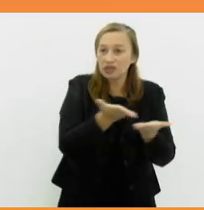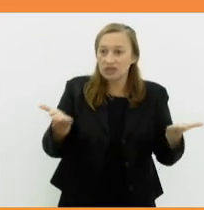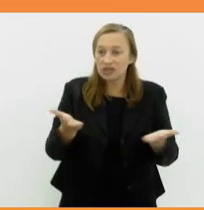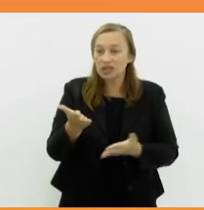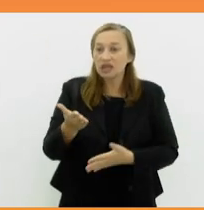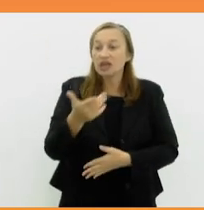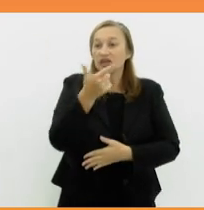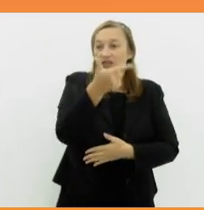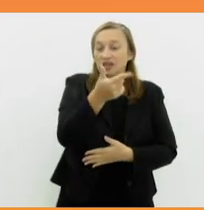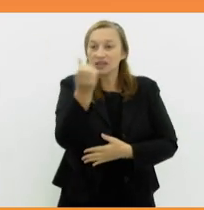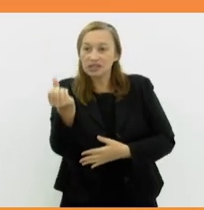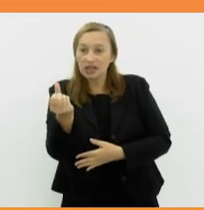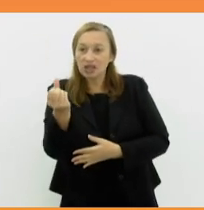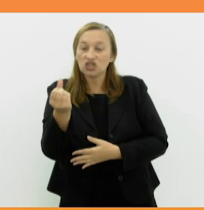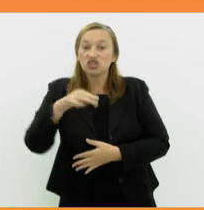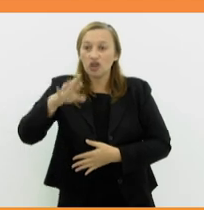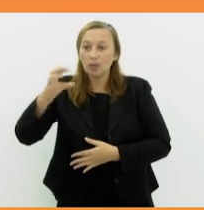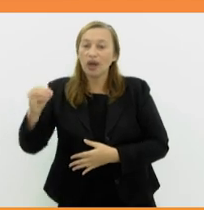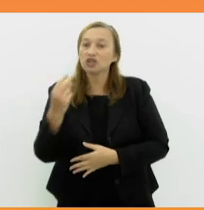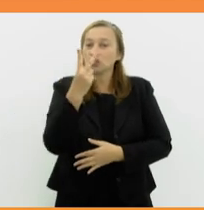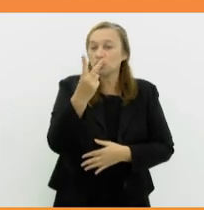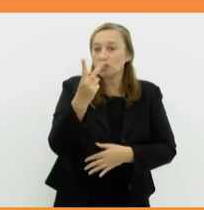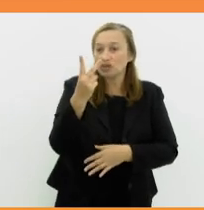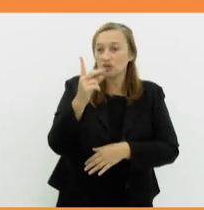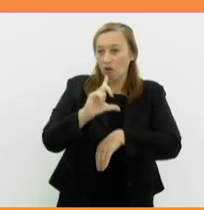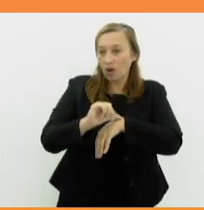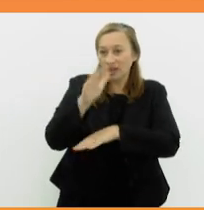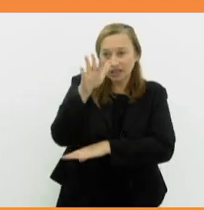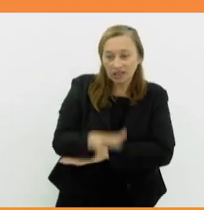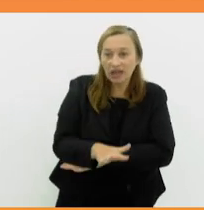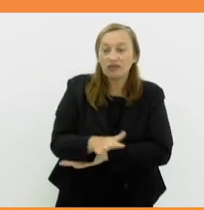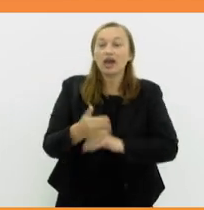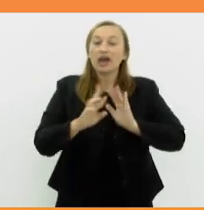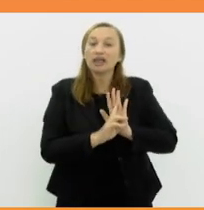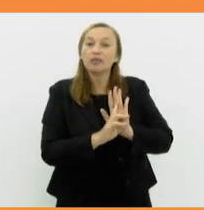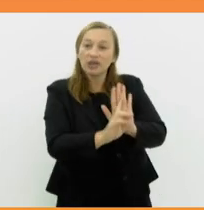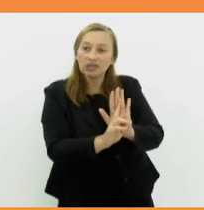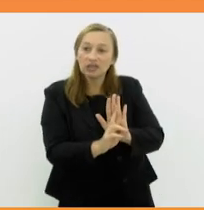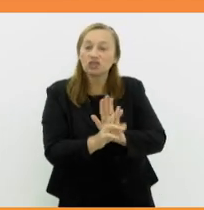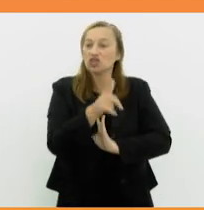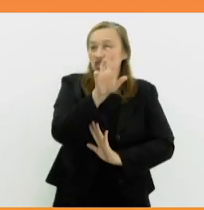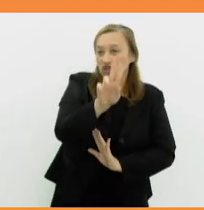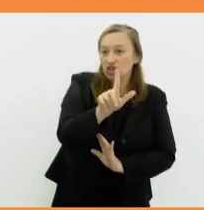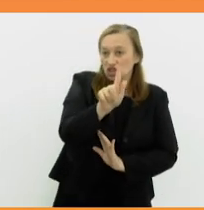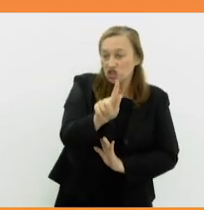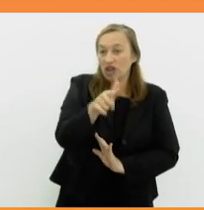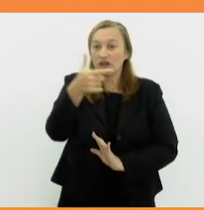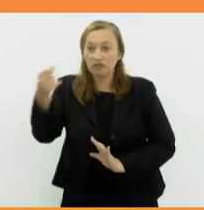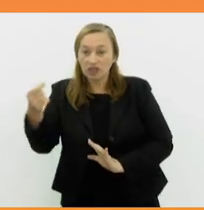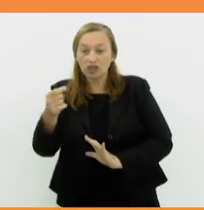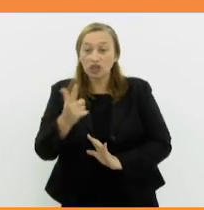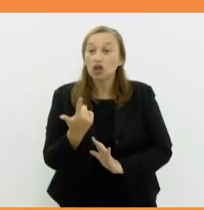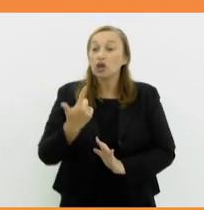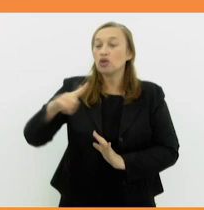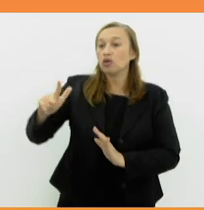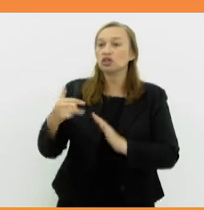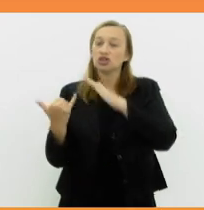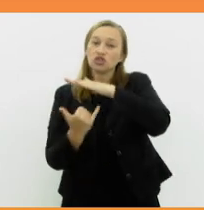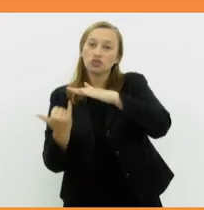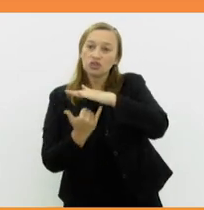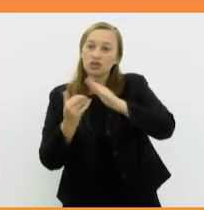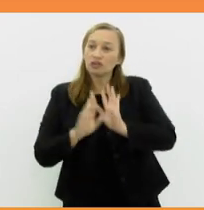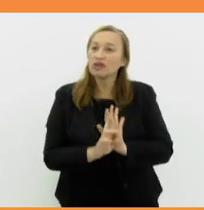horas da tarde. Vai ter aí representantes do G20, da Prefeitura do Rio, da Revolução Solar, de outras instituições de referência.